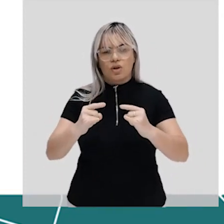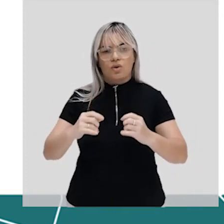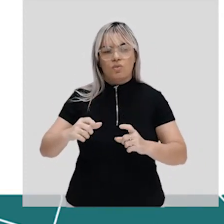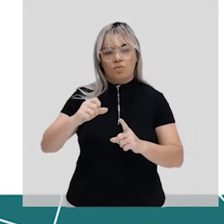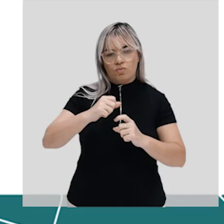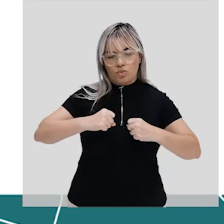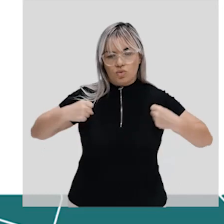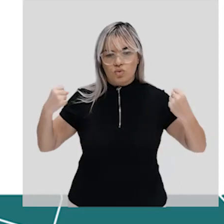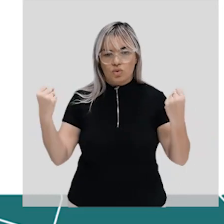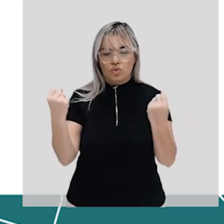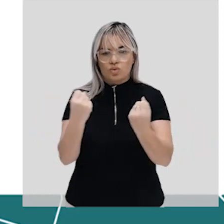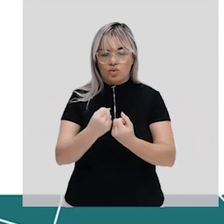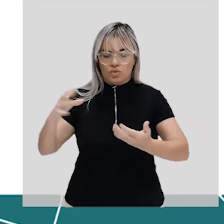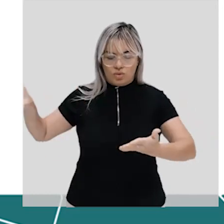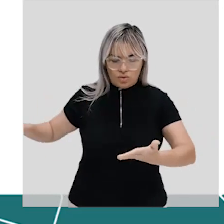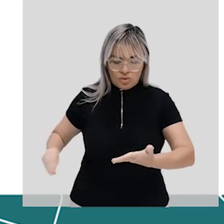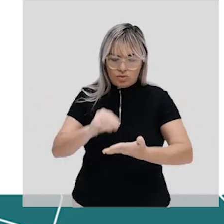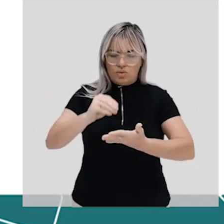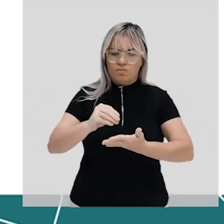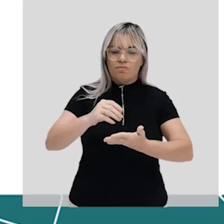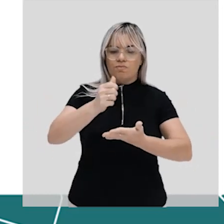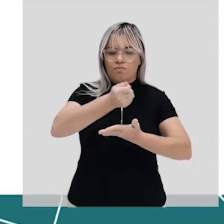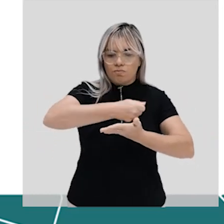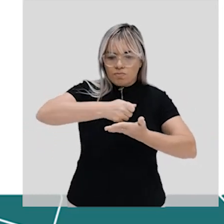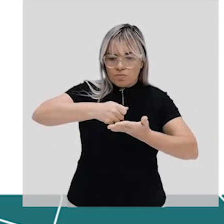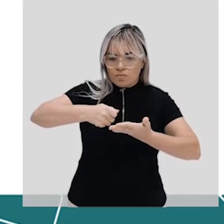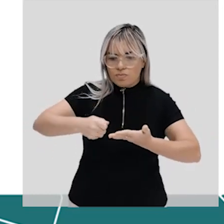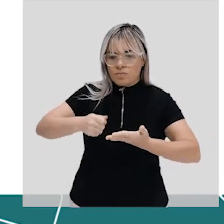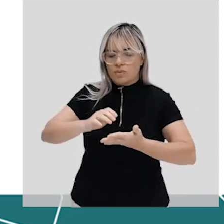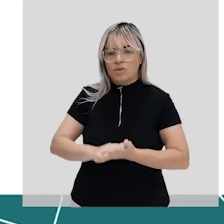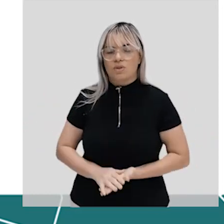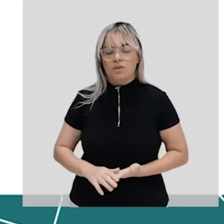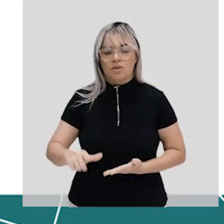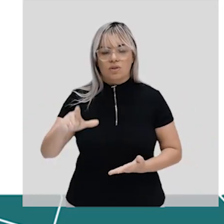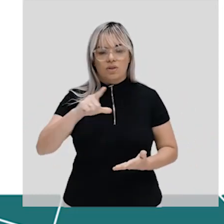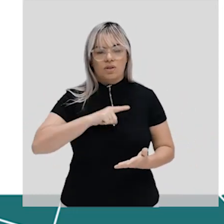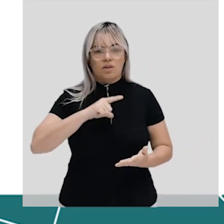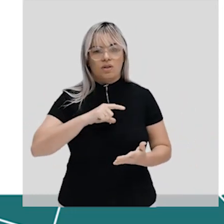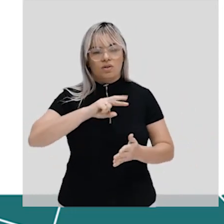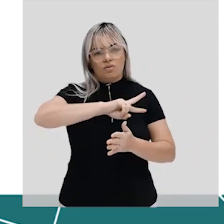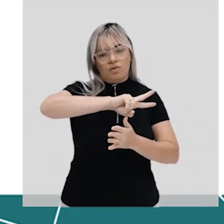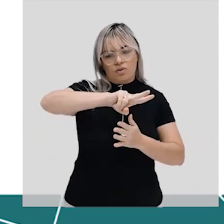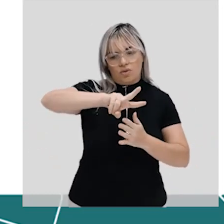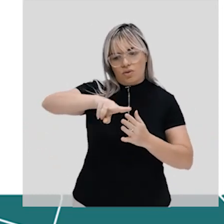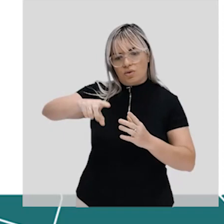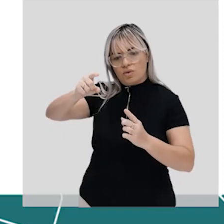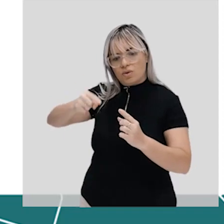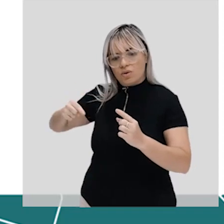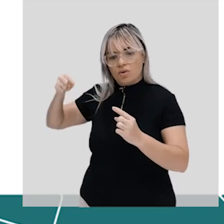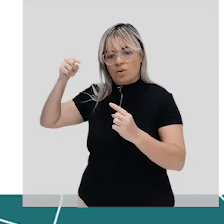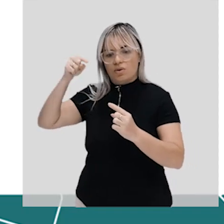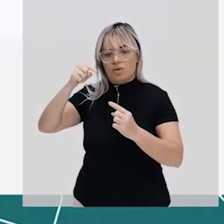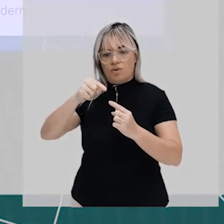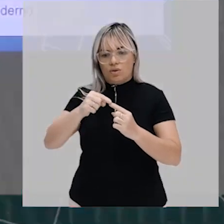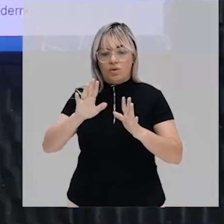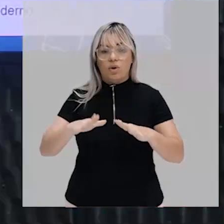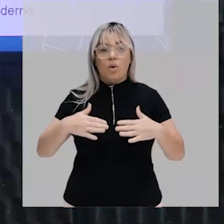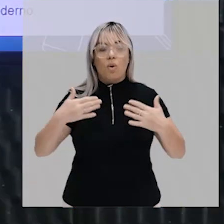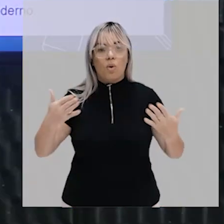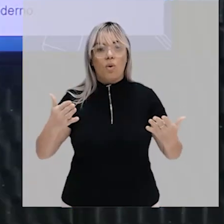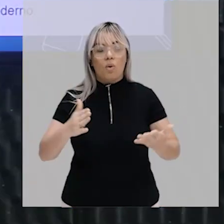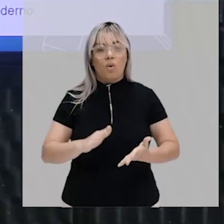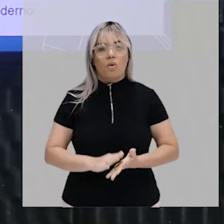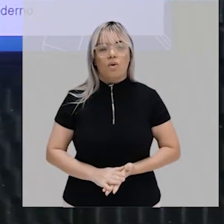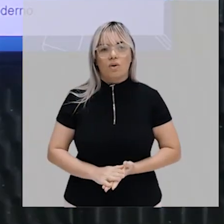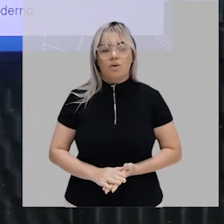o Estado é uma instituição social que desempenha várias funções para as quais